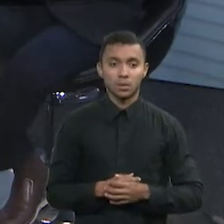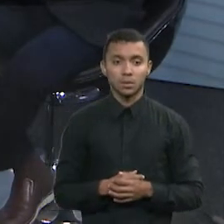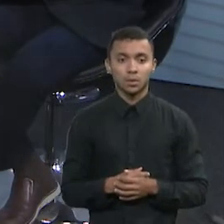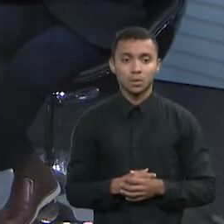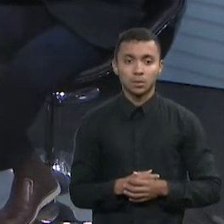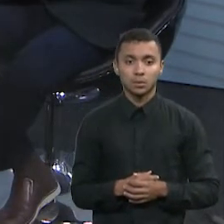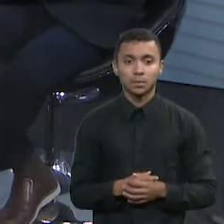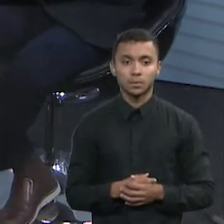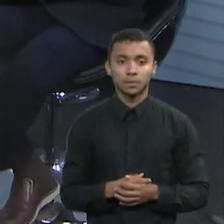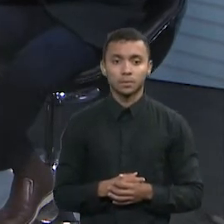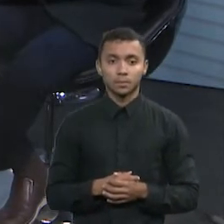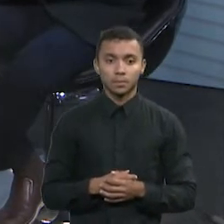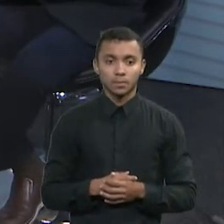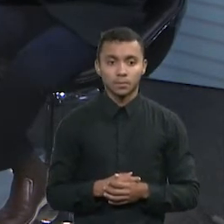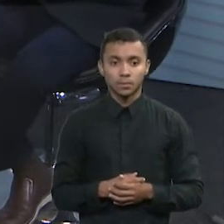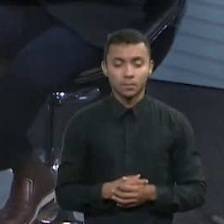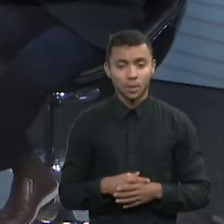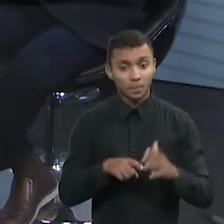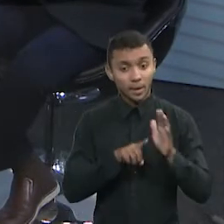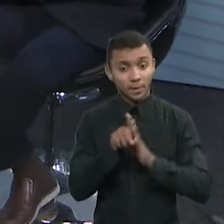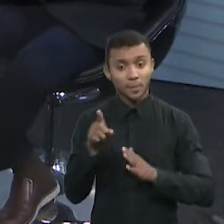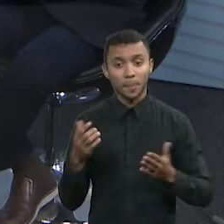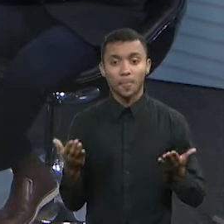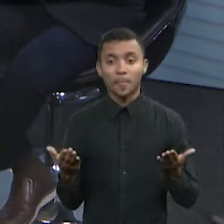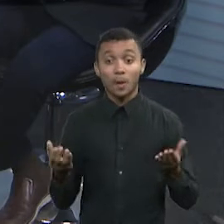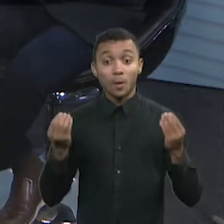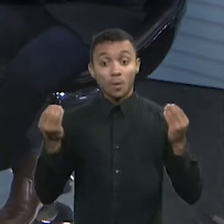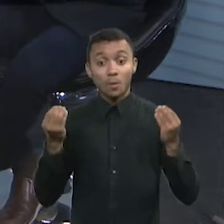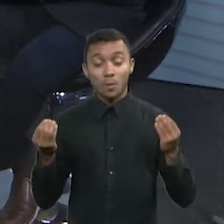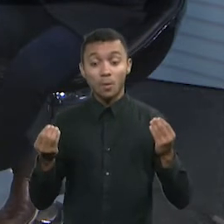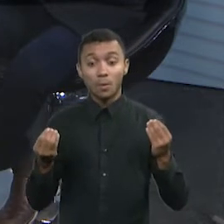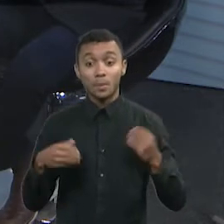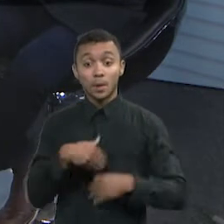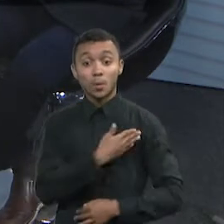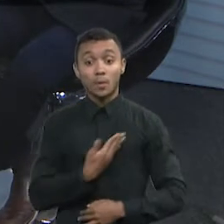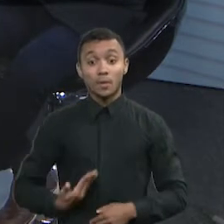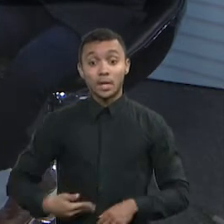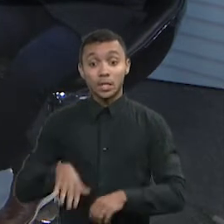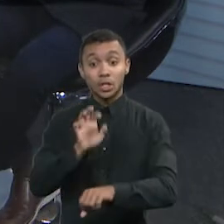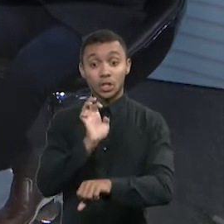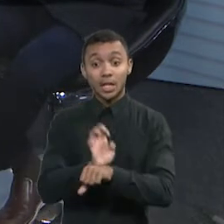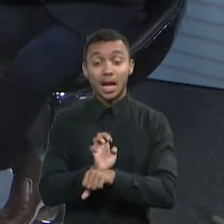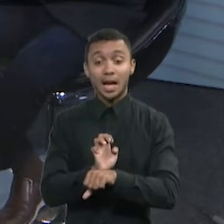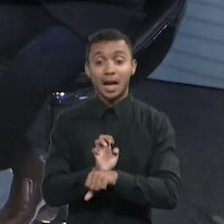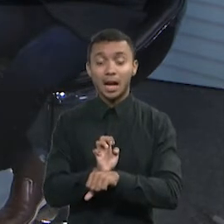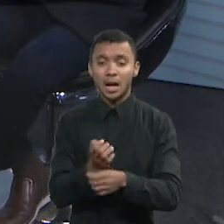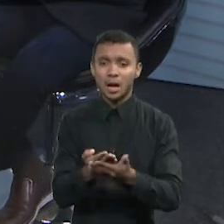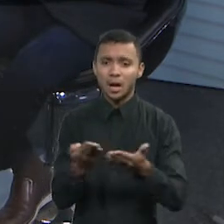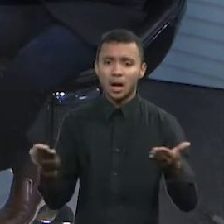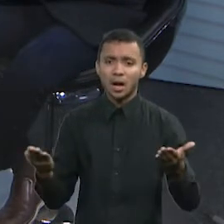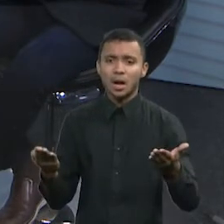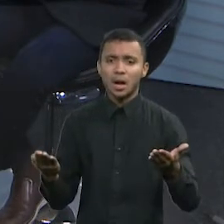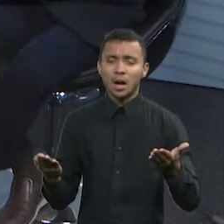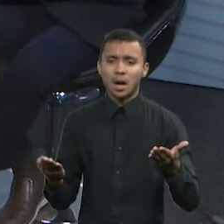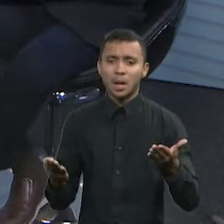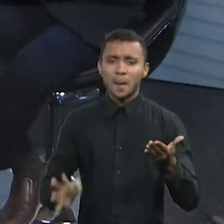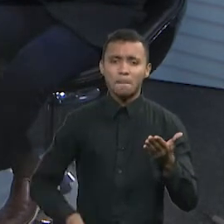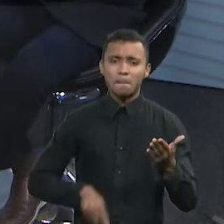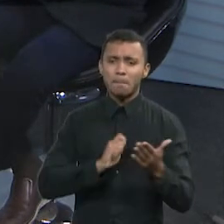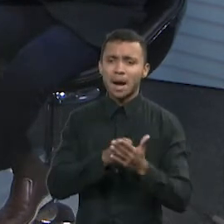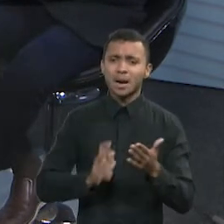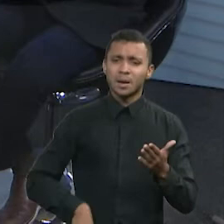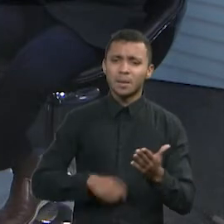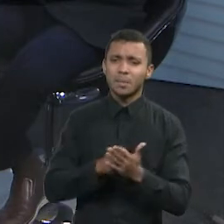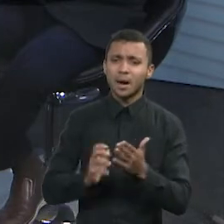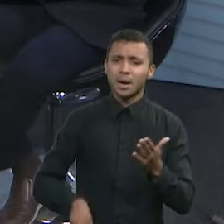país? E eu lhe pergunto, é justo o Estado brasileiro aumentar a sua arrecadação simplesmente pela inflação, que é